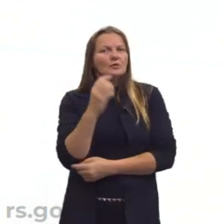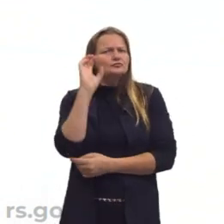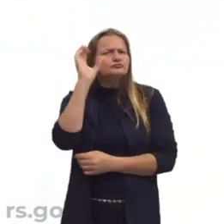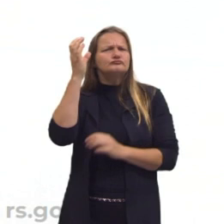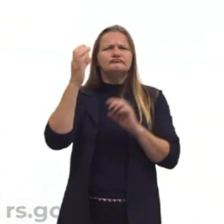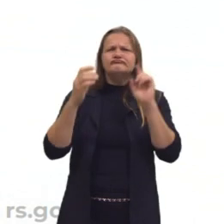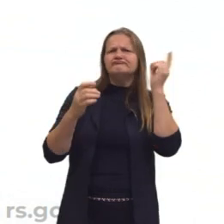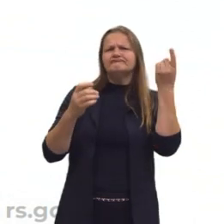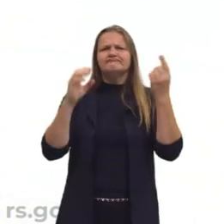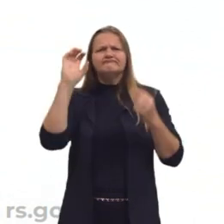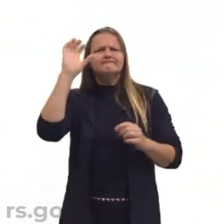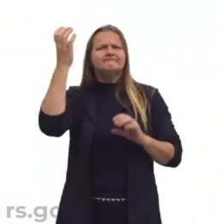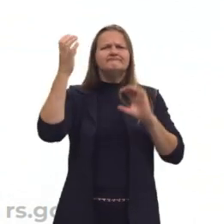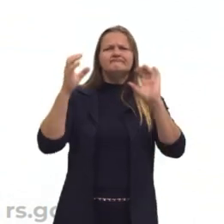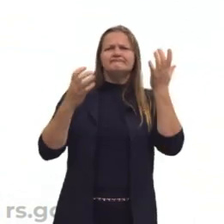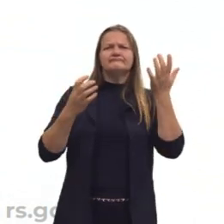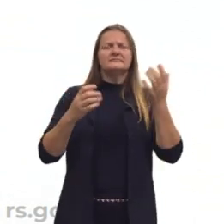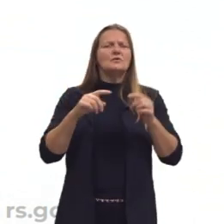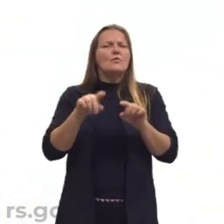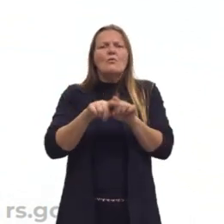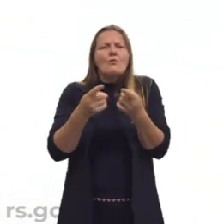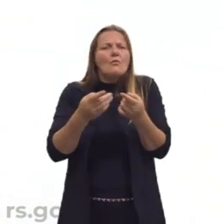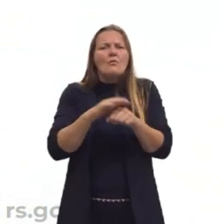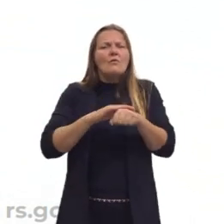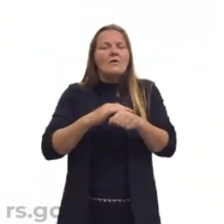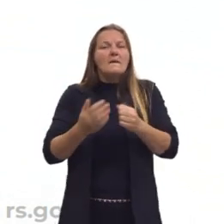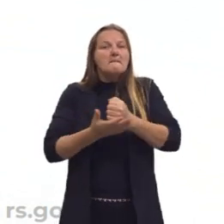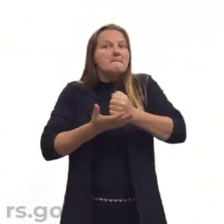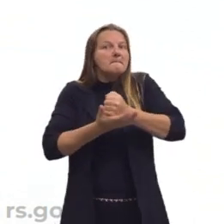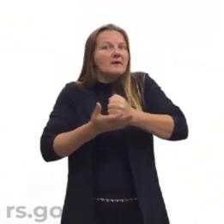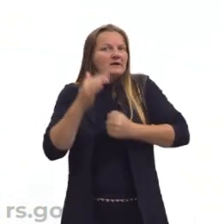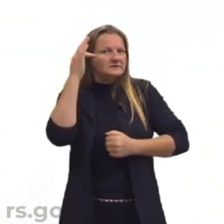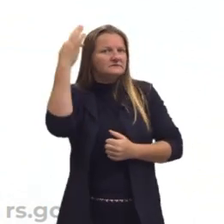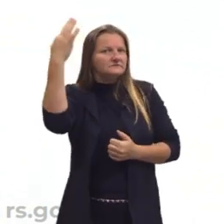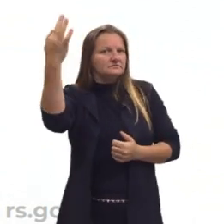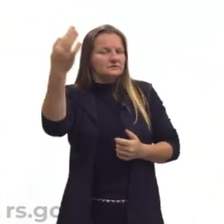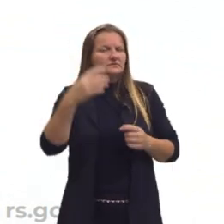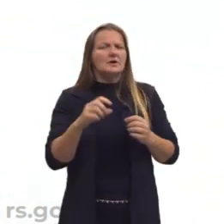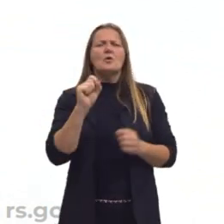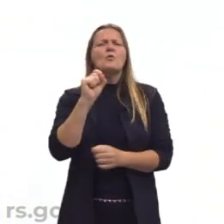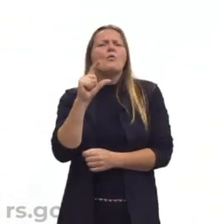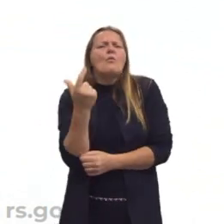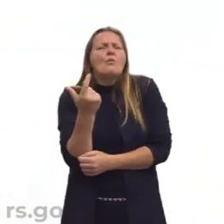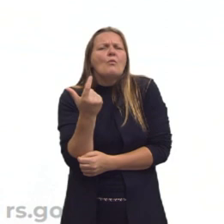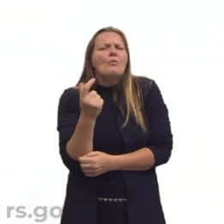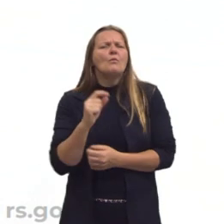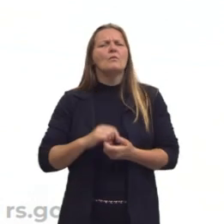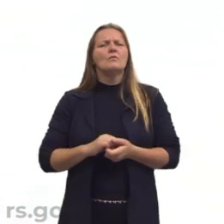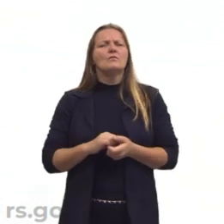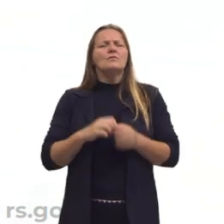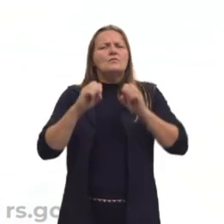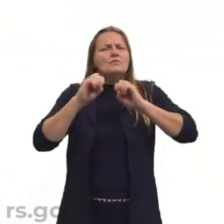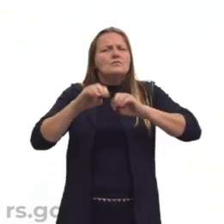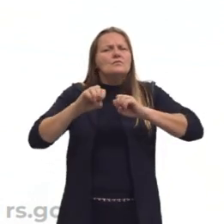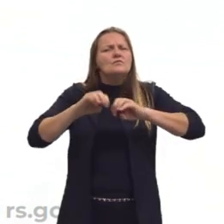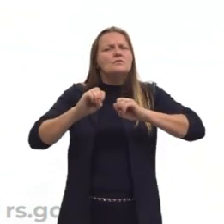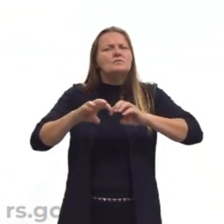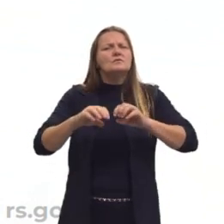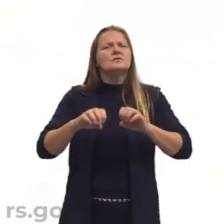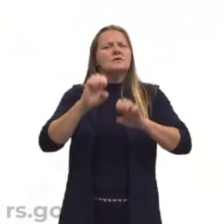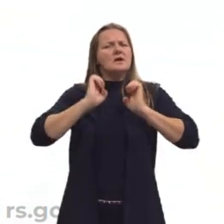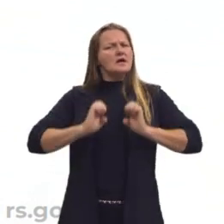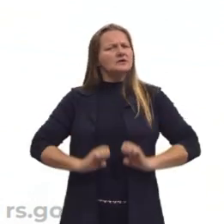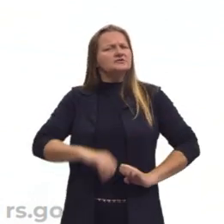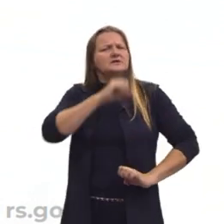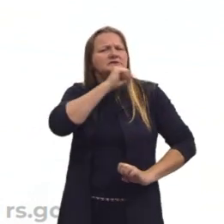independente de sua raiz e influência filosófica. Quais os ensinamentos construídos pela ética antiga